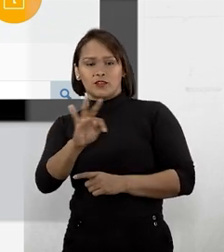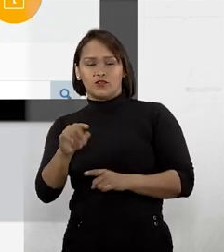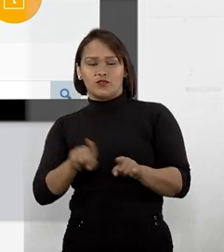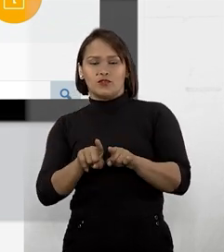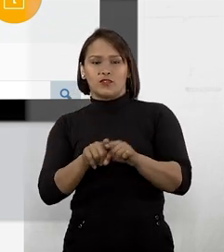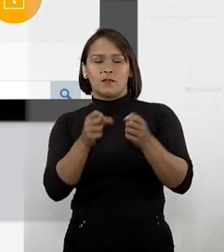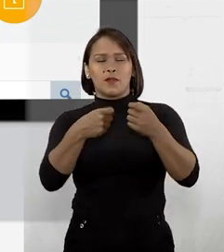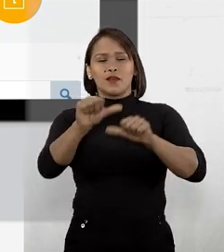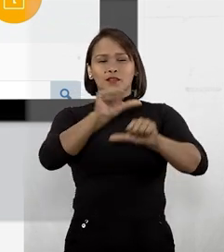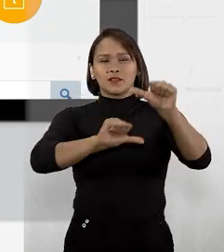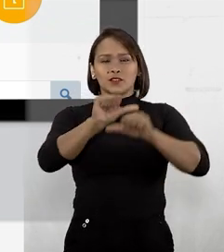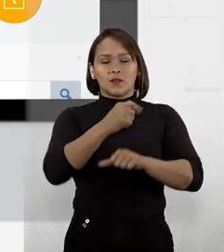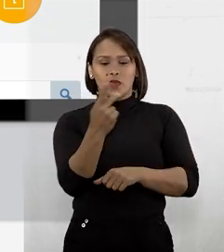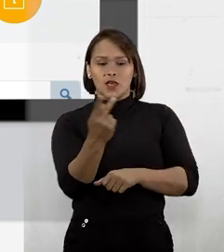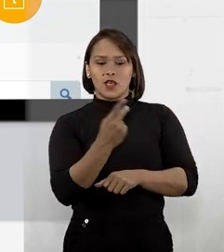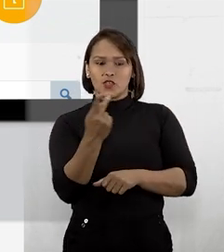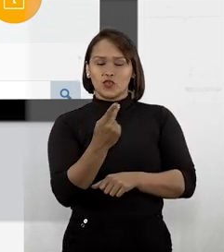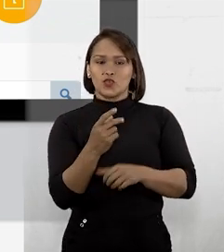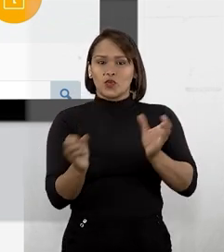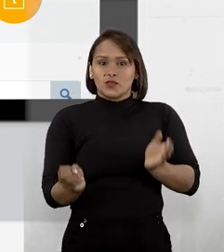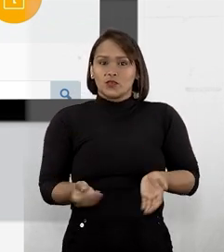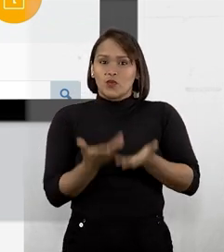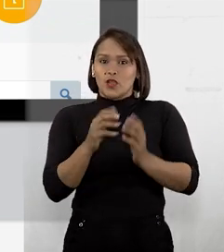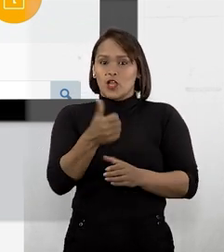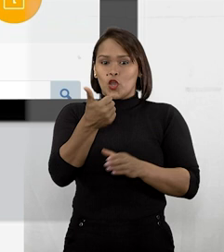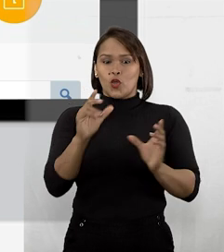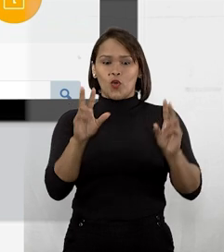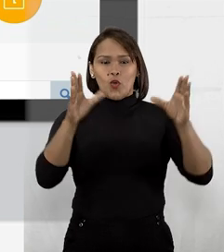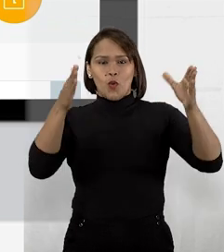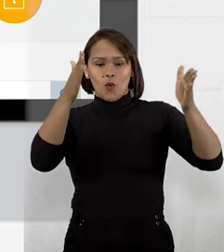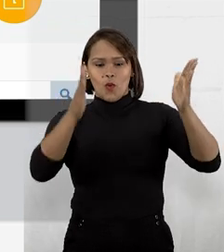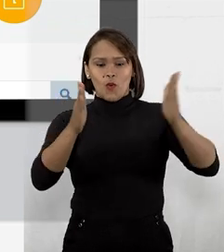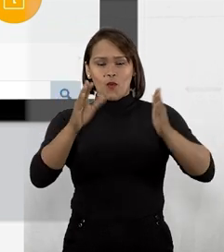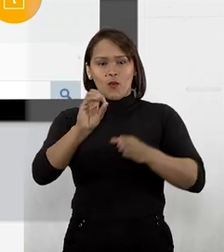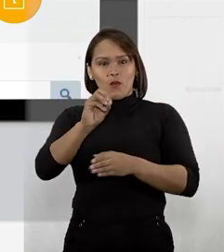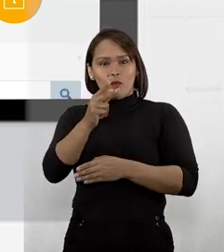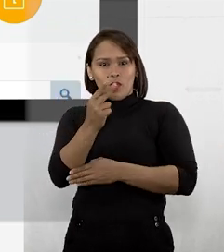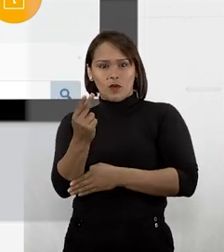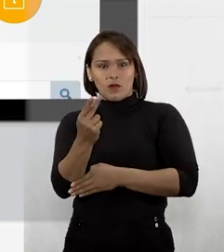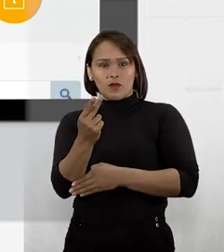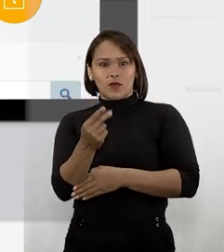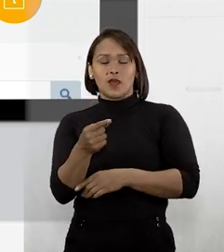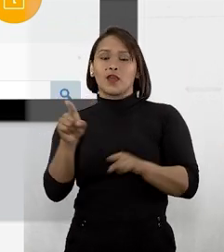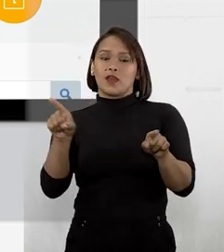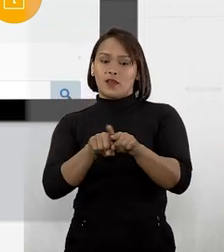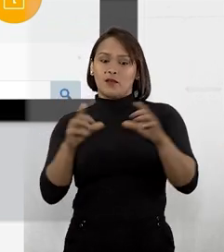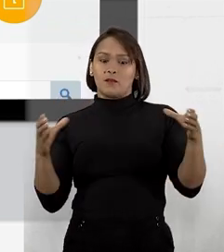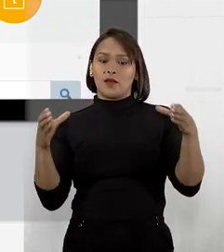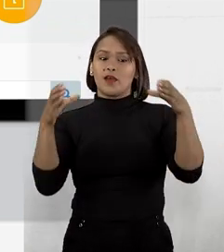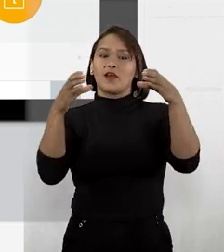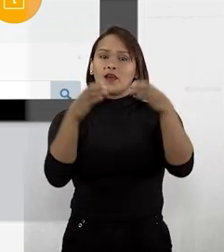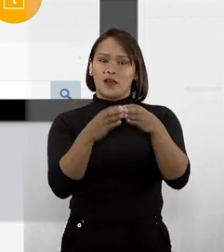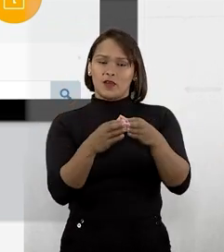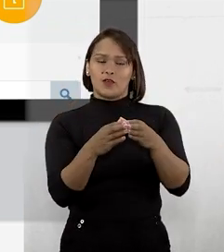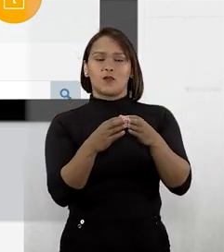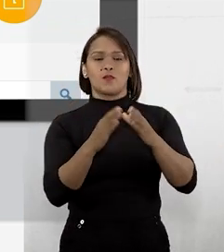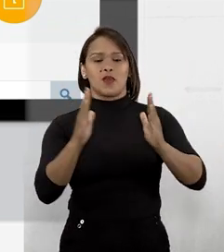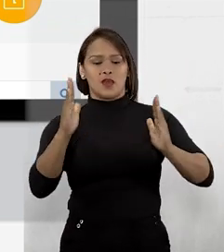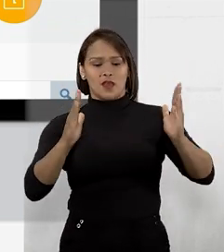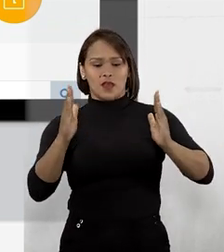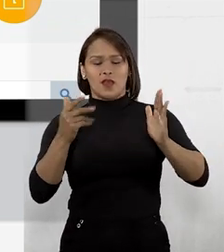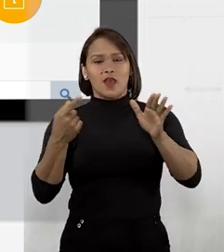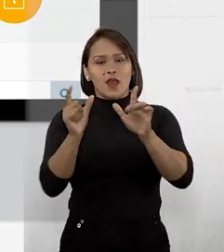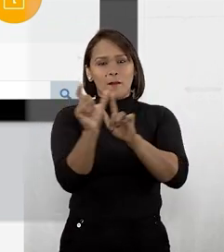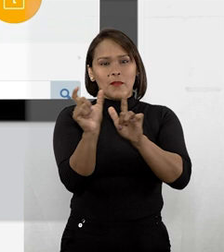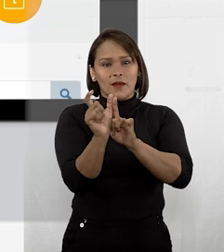Para transformar essas duas expressões em um núcleo, usamos o ou. E para agrupá-lo, colocamos